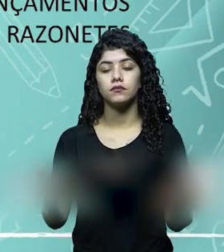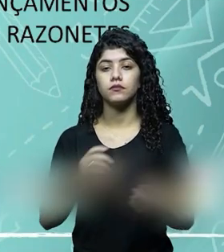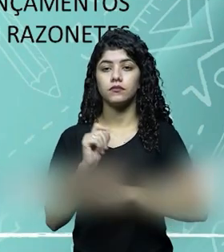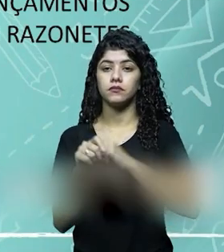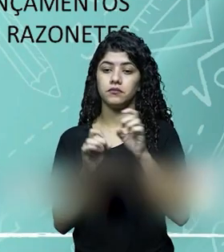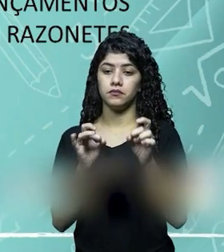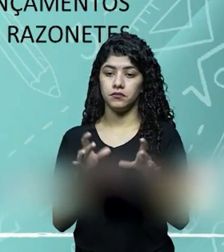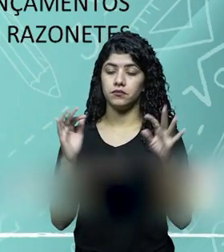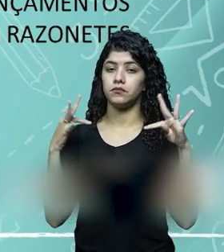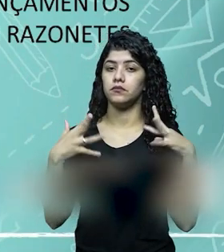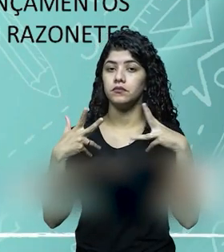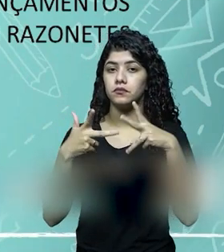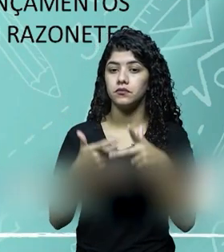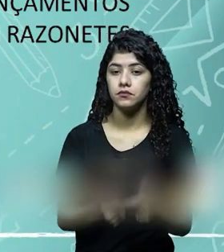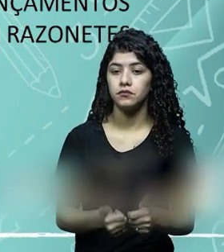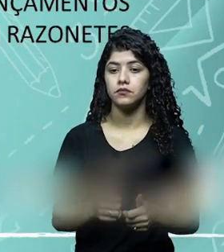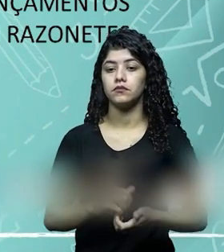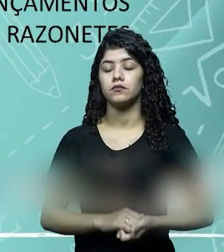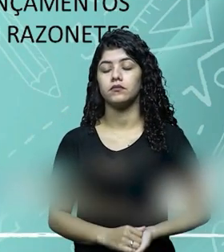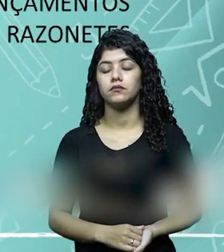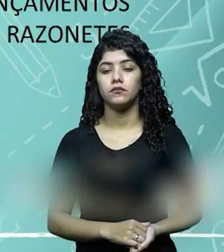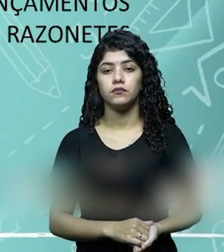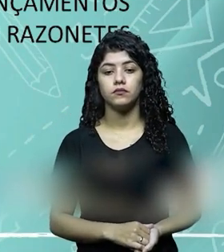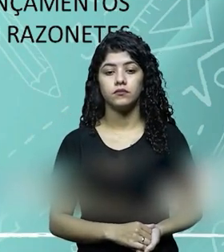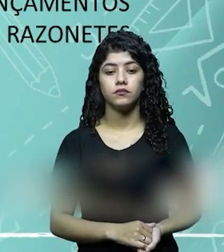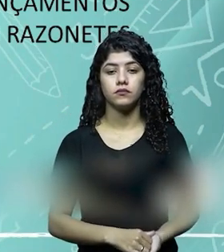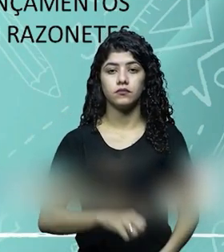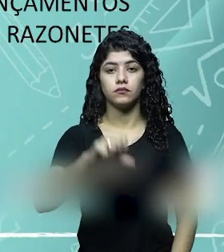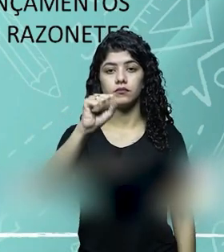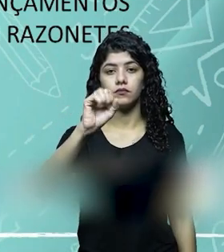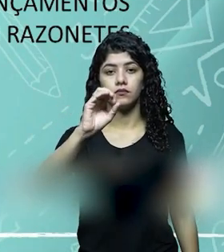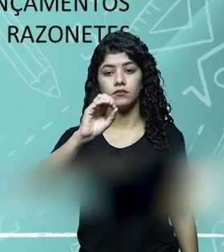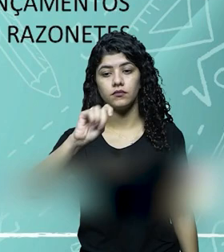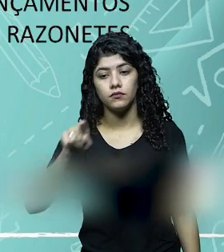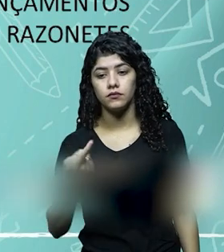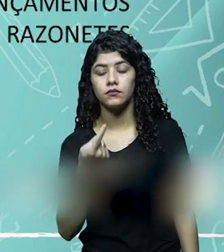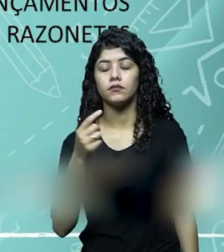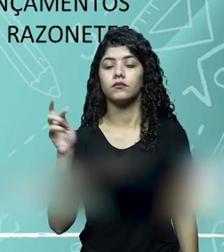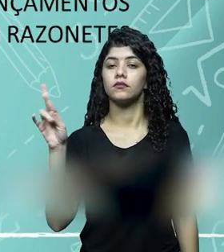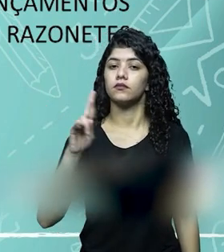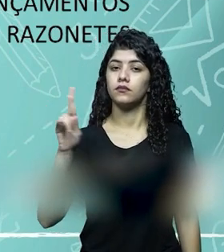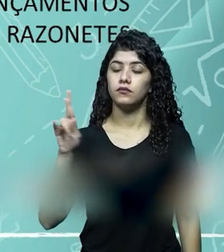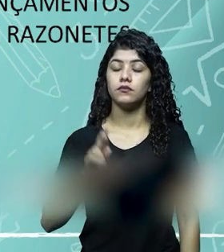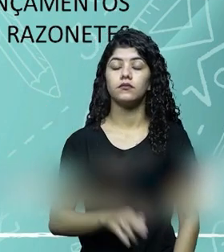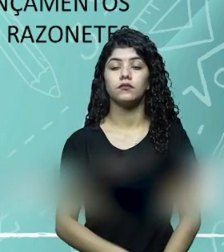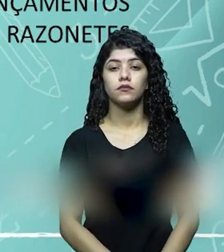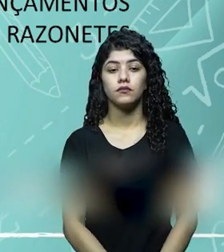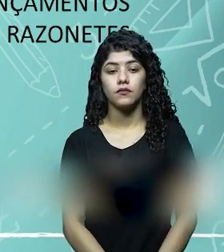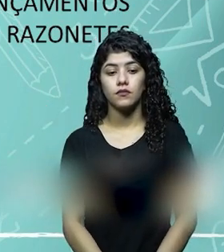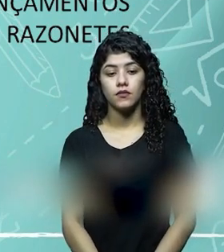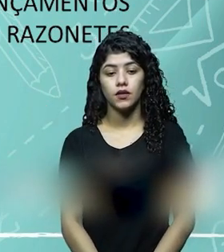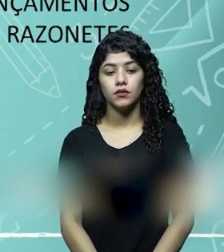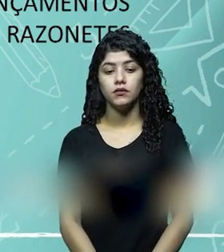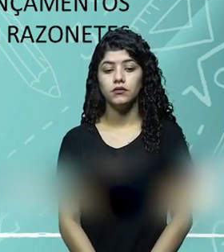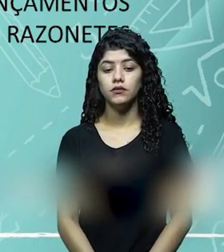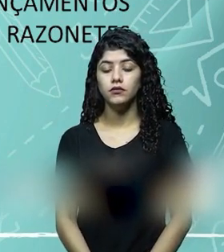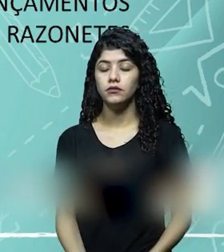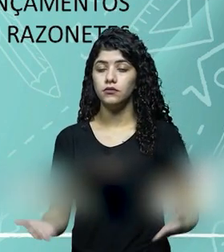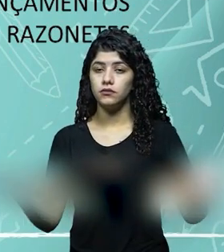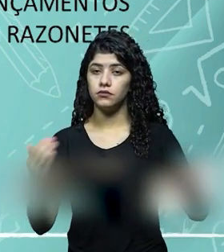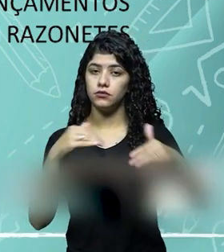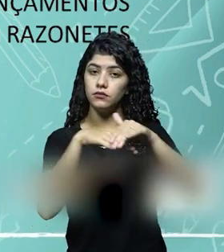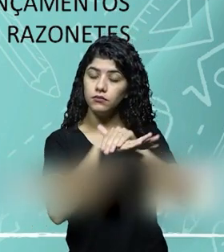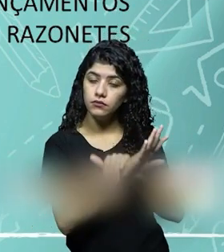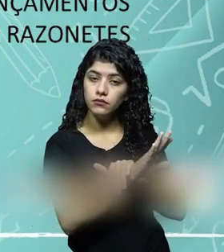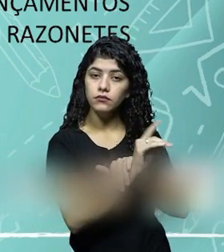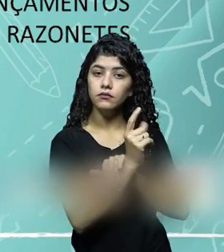estoque custou, se vendeu tudo, custou o que tinha lá de saldo, 80 mil e 950 reais, então eu lanço aqui um